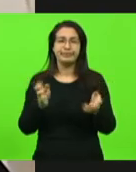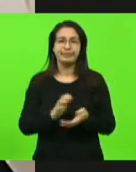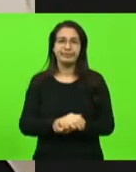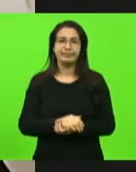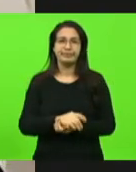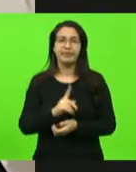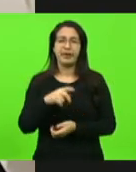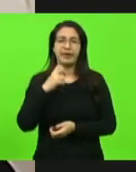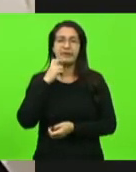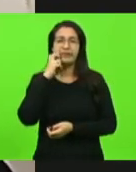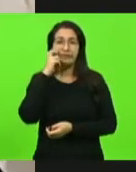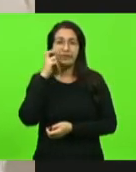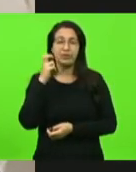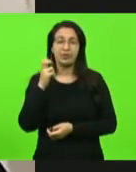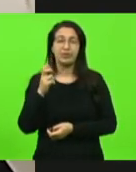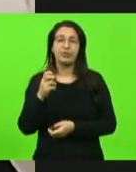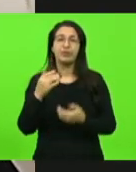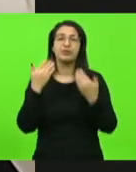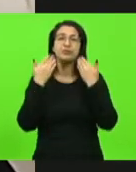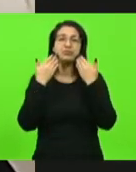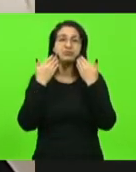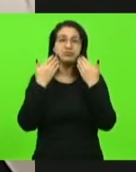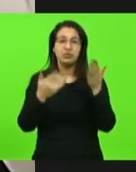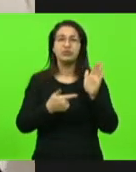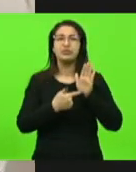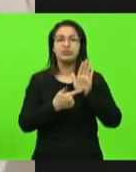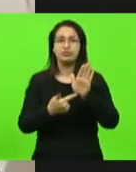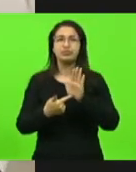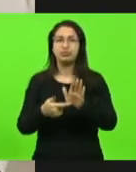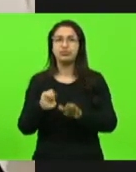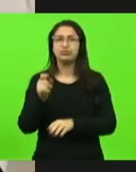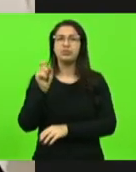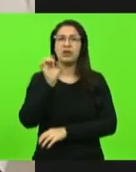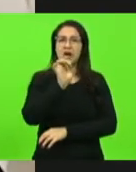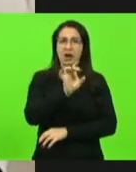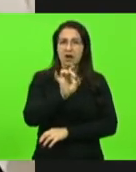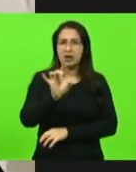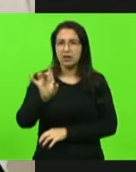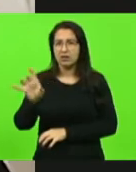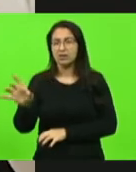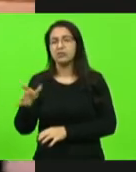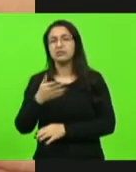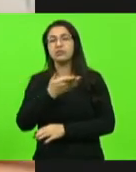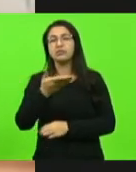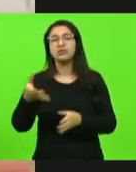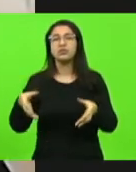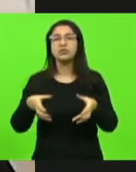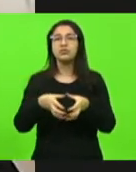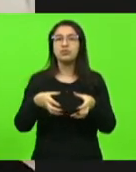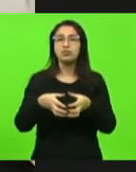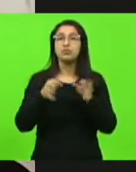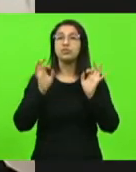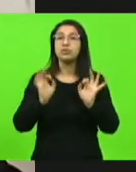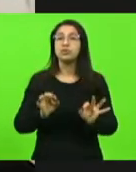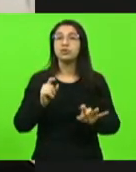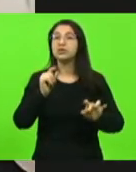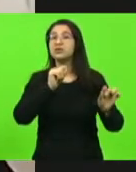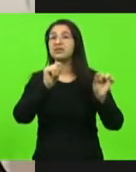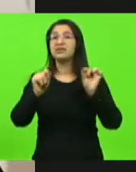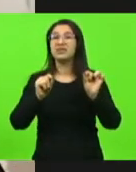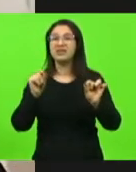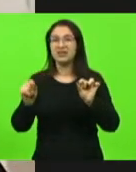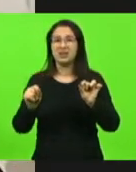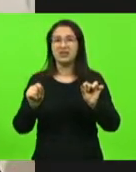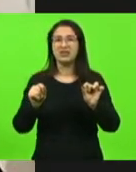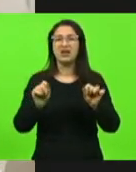vergonha e vão ser expostos essas pessoas ainda para que o cidadão tenha certeza. Olha, foram esses aqui que